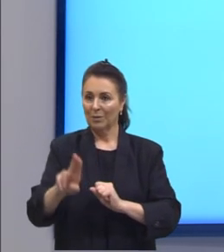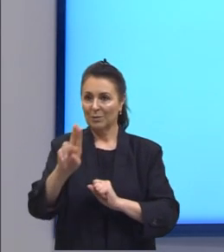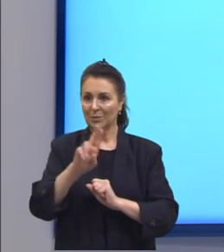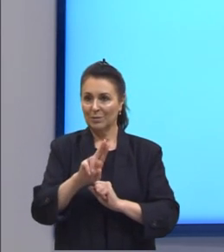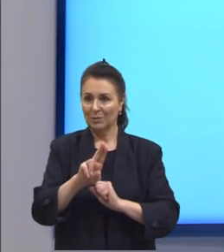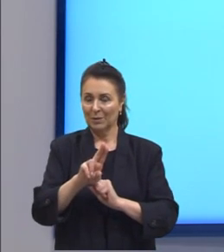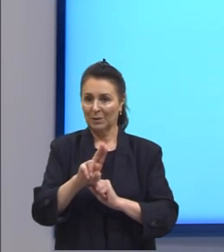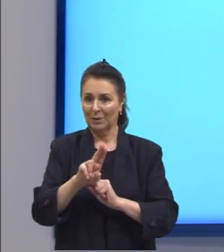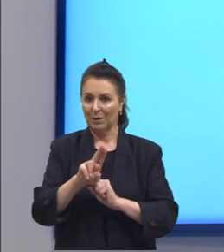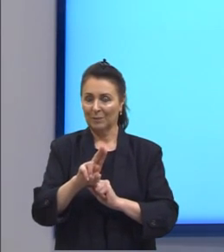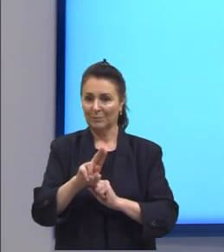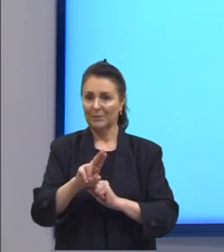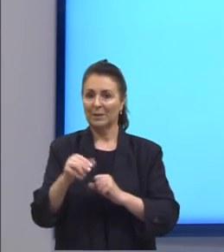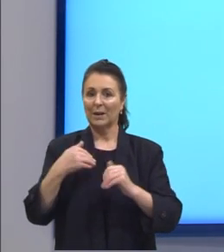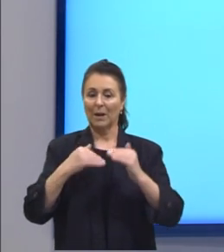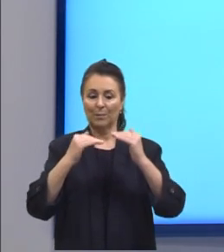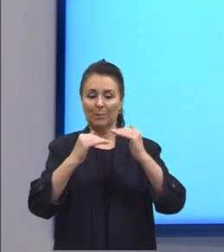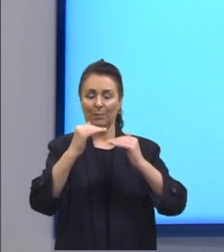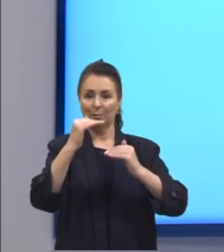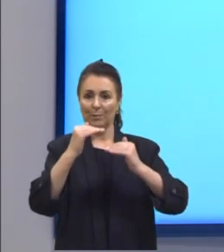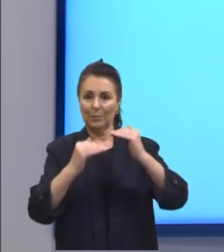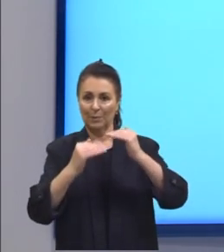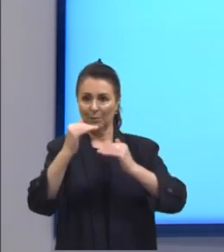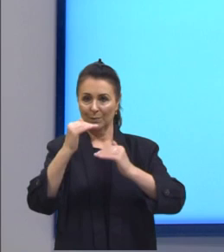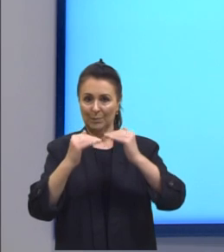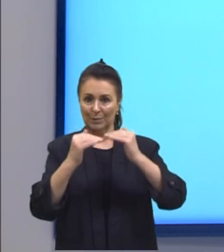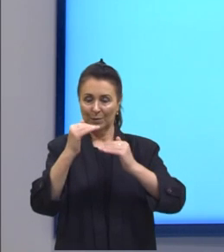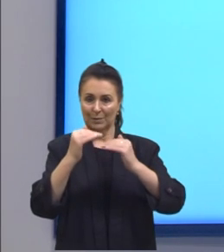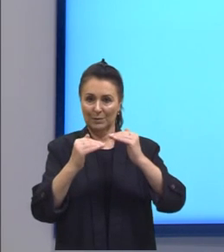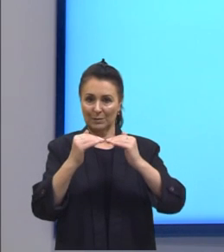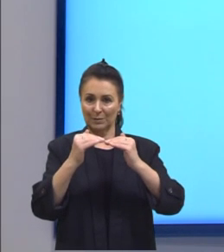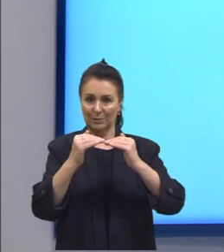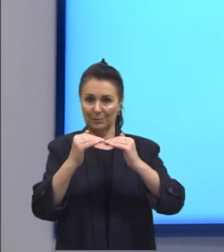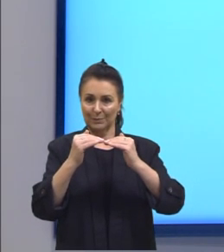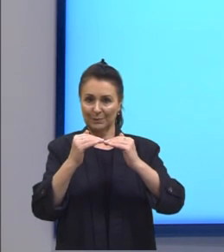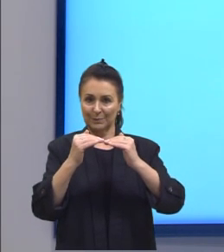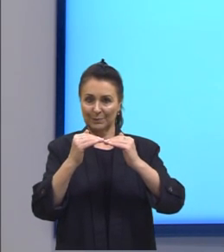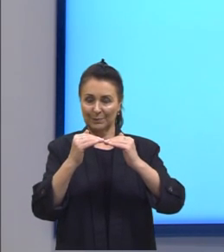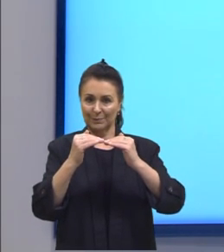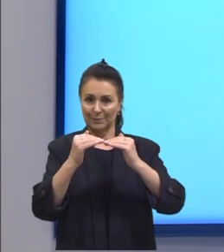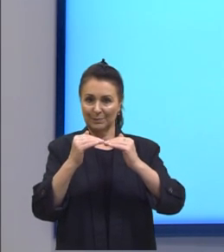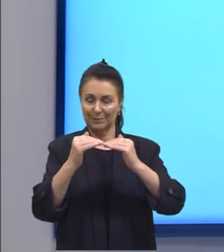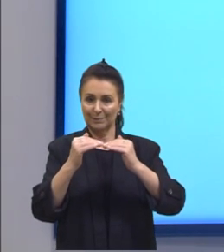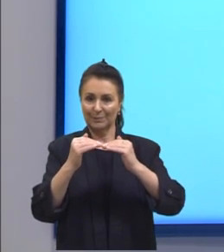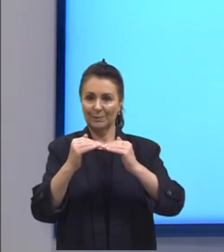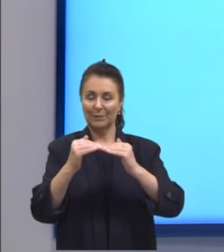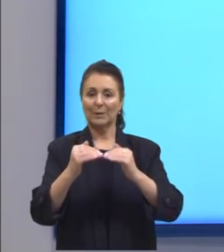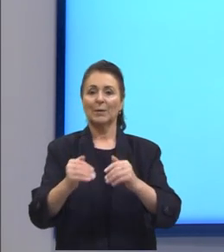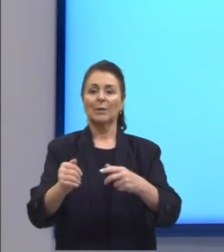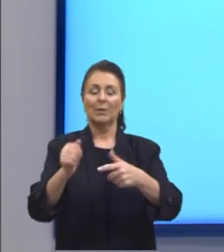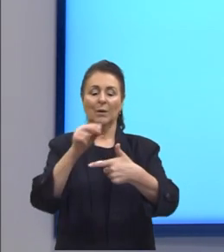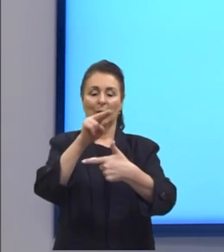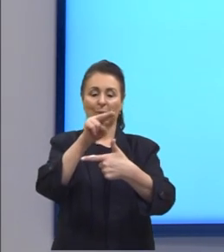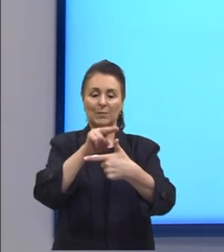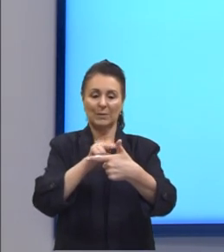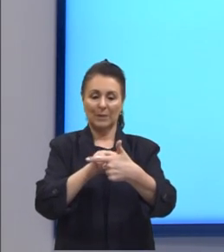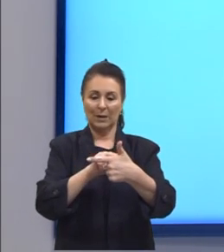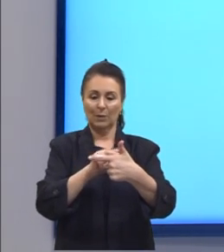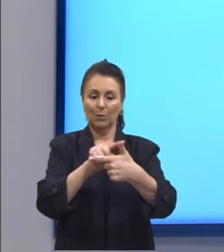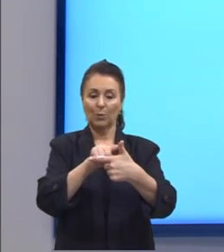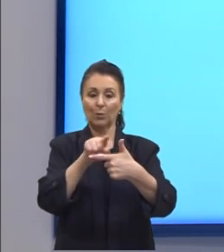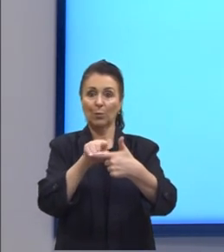formando a proporção né o segmento então ele é proporcional ao seno do ângulo oposto a ele